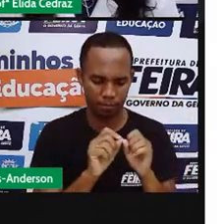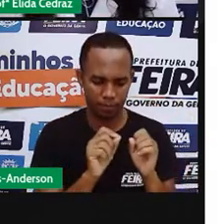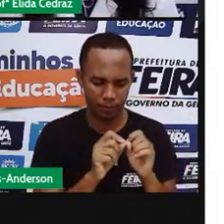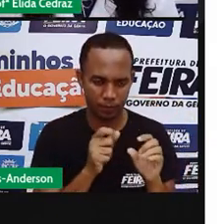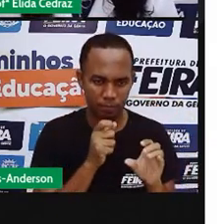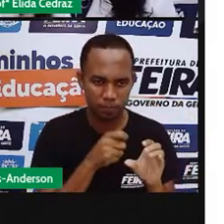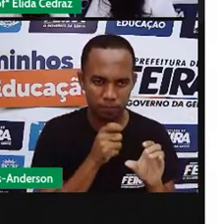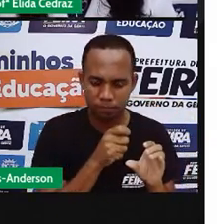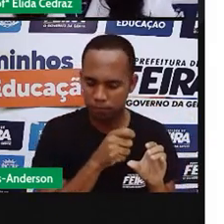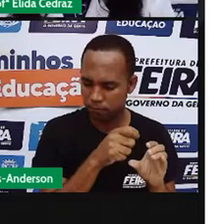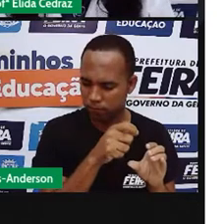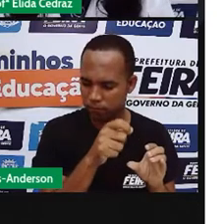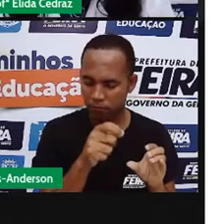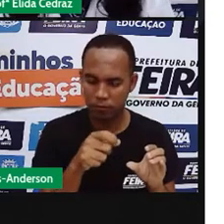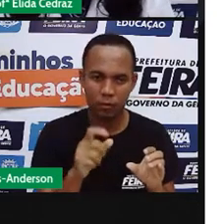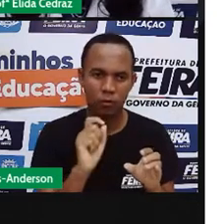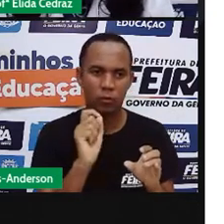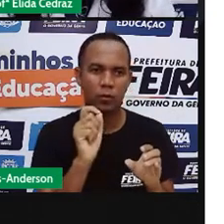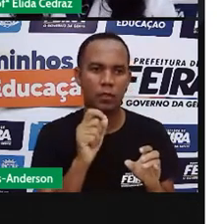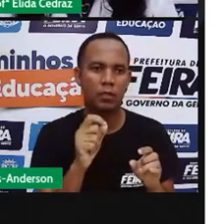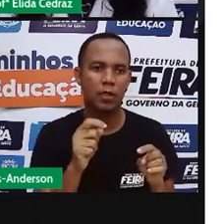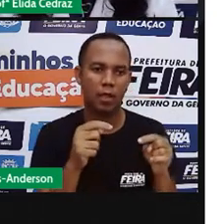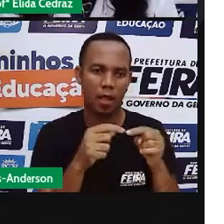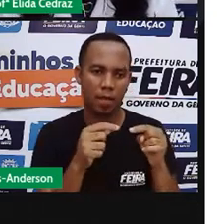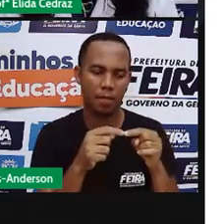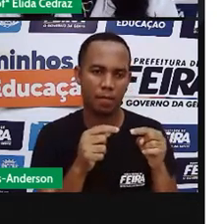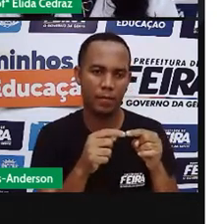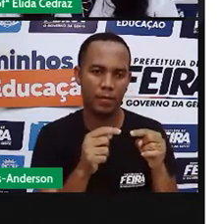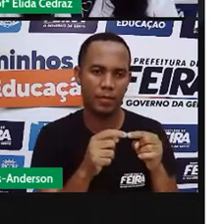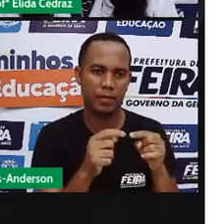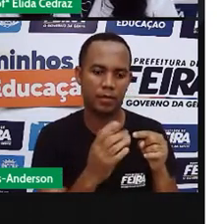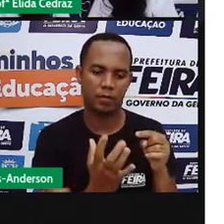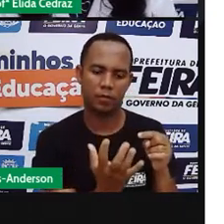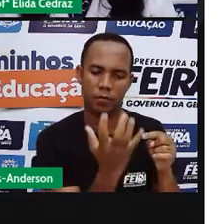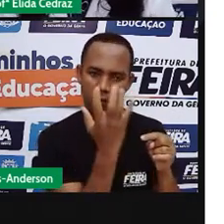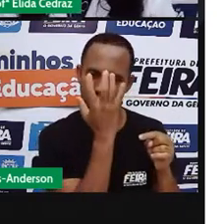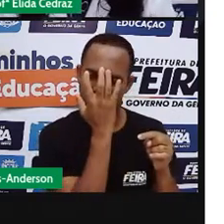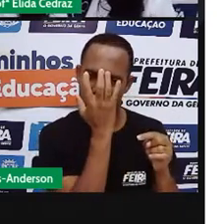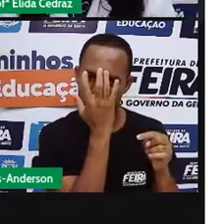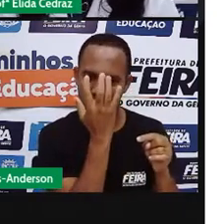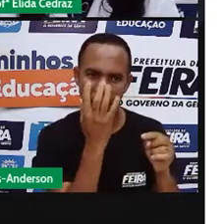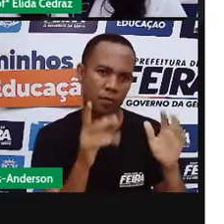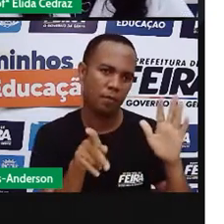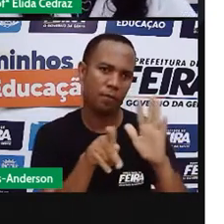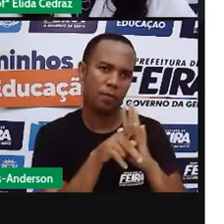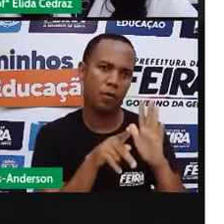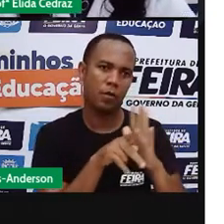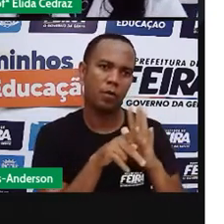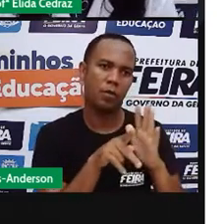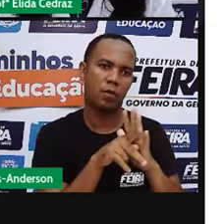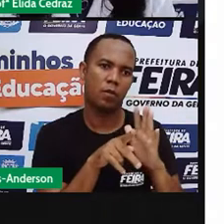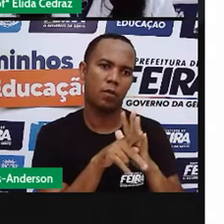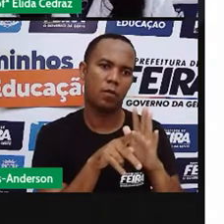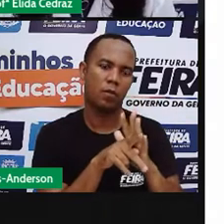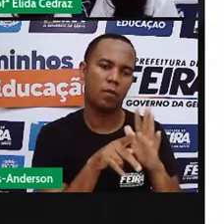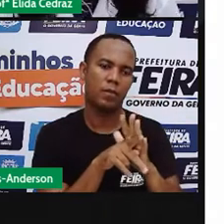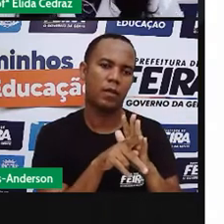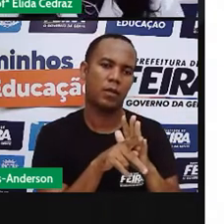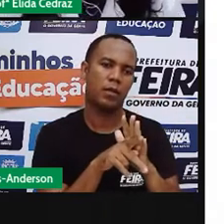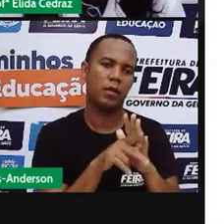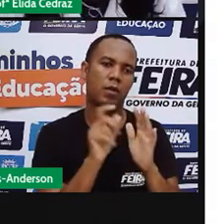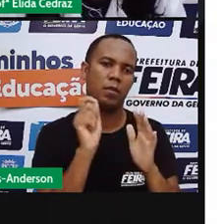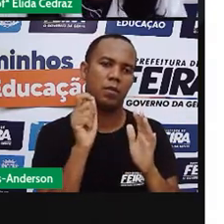reservado, porque as máscaras são representações de amuletos